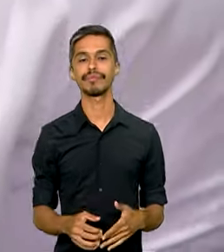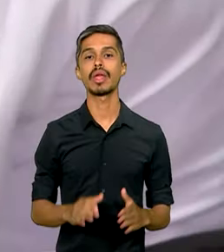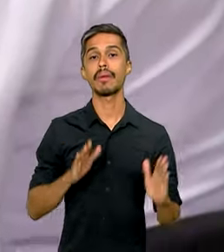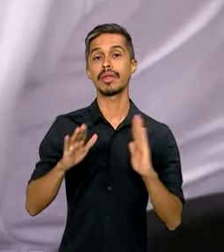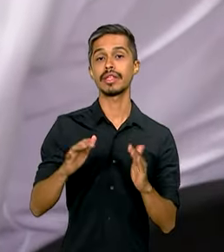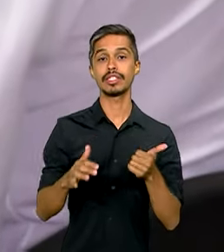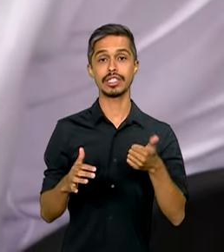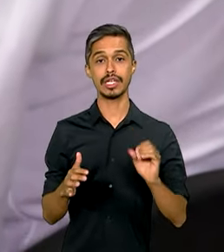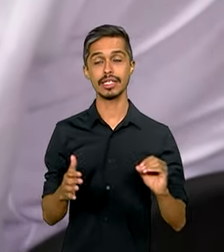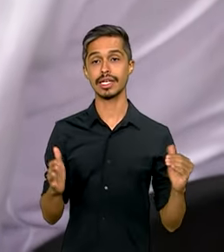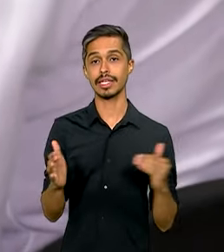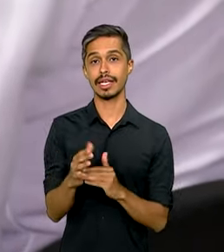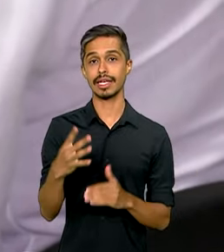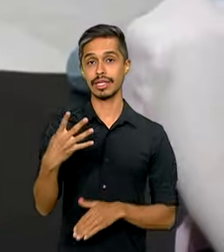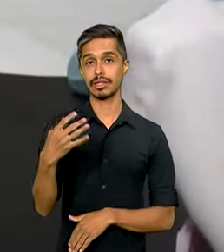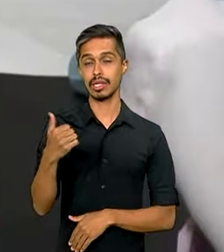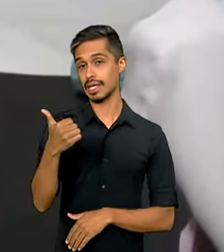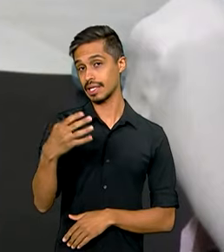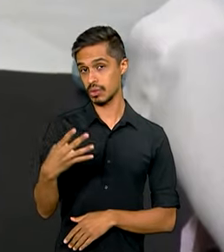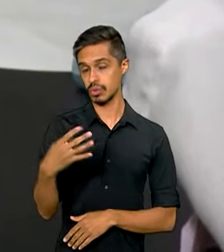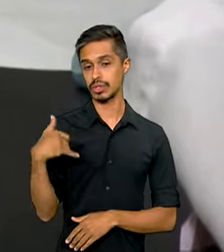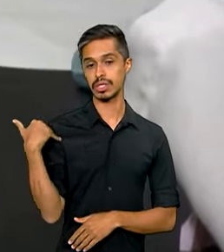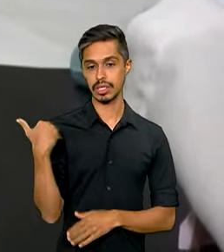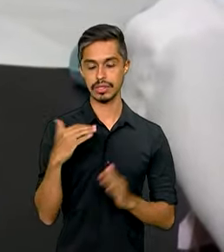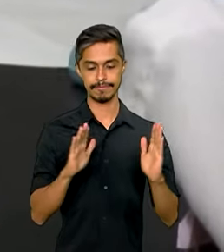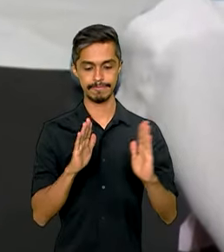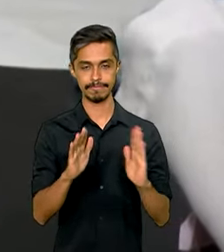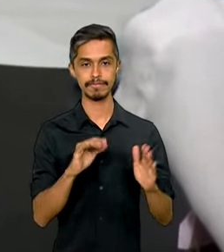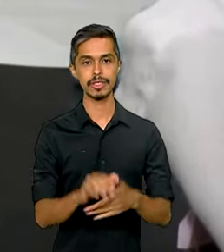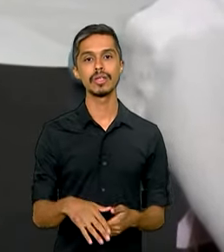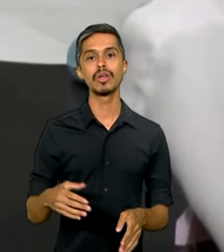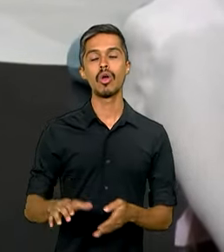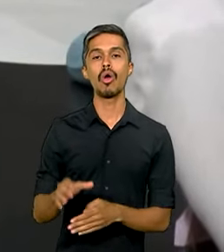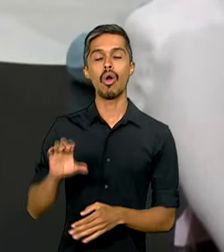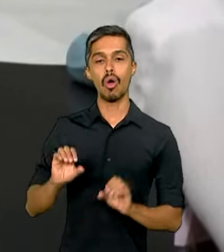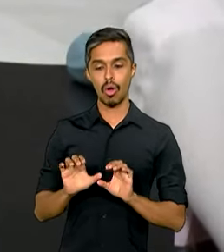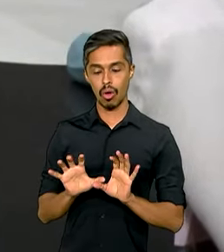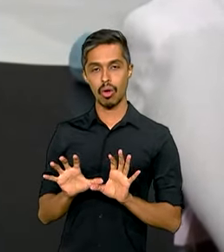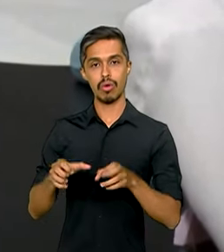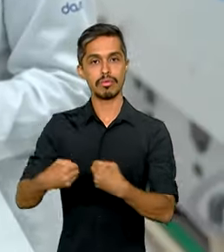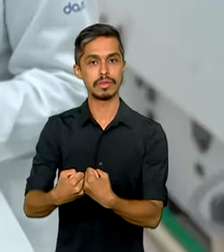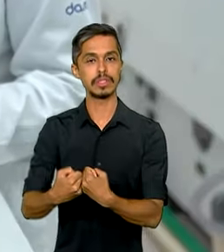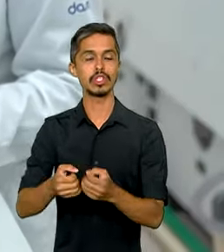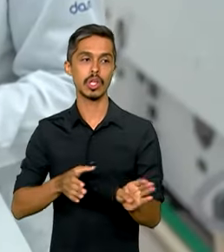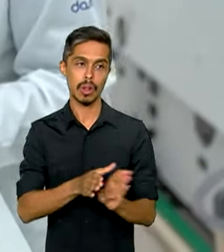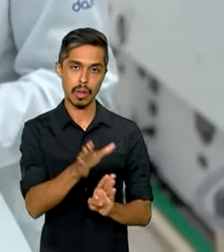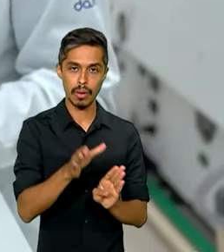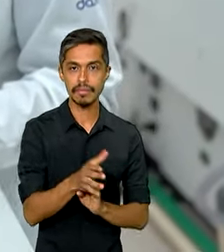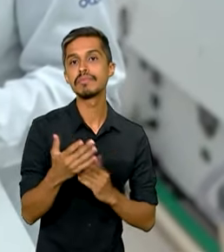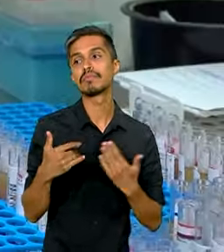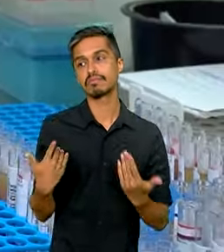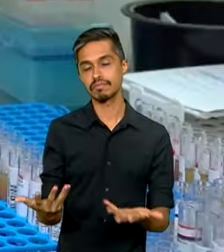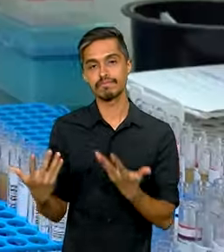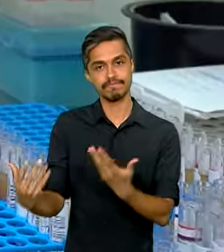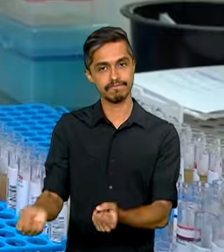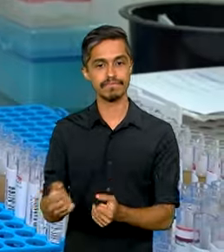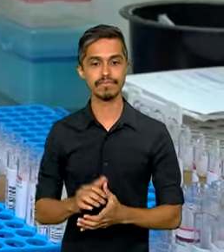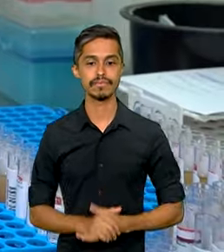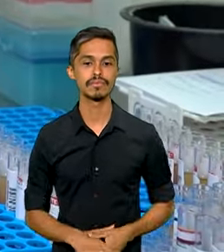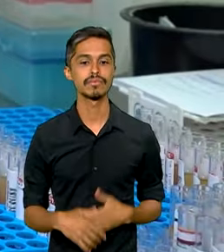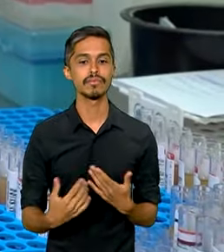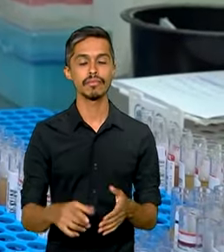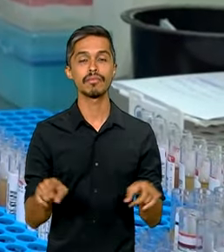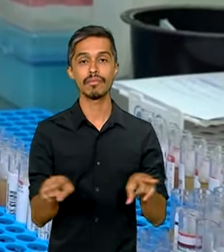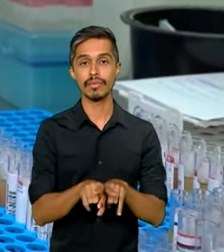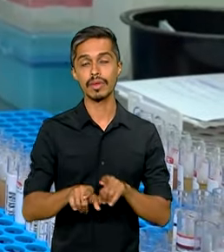anos, que se encontra dentro do que recomendou a Organização Mundial de Saúde e é também aquela onde